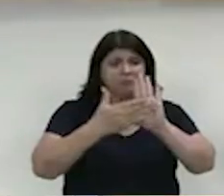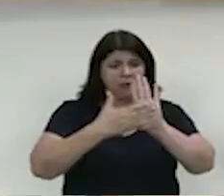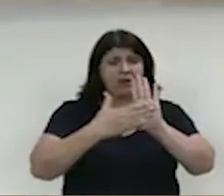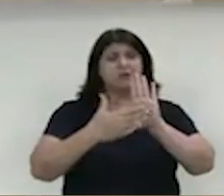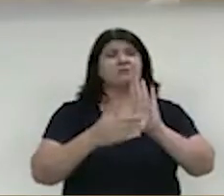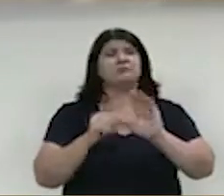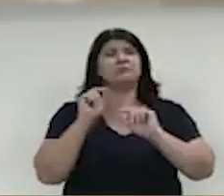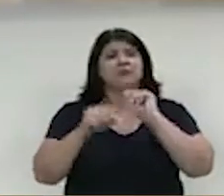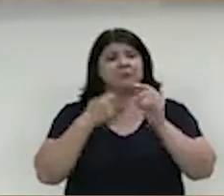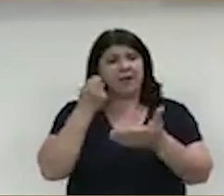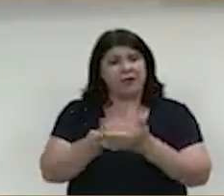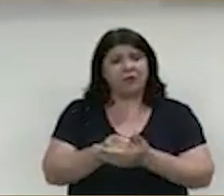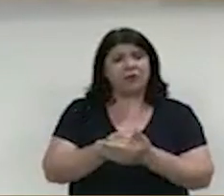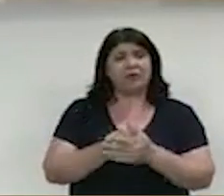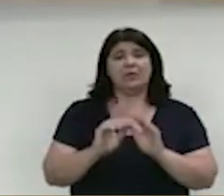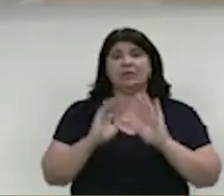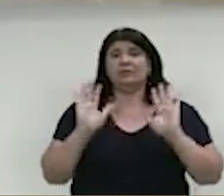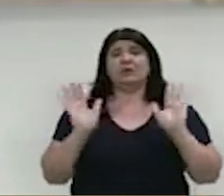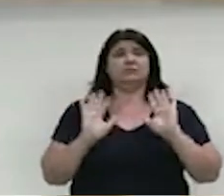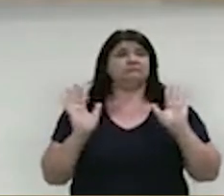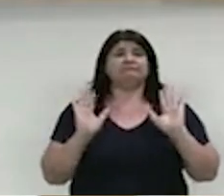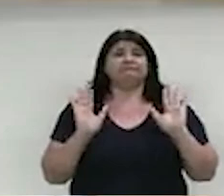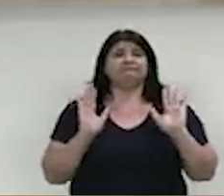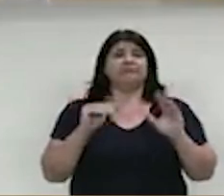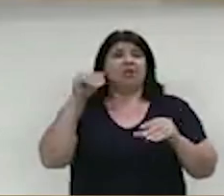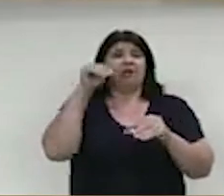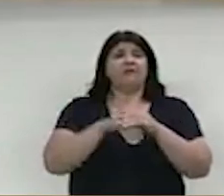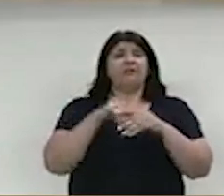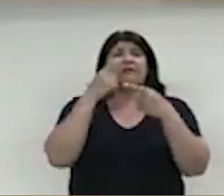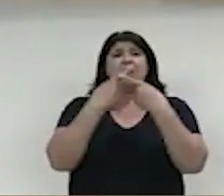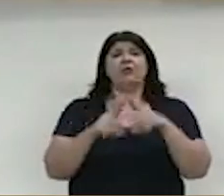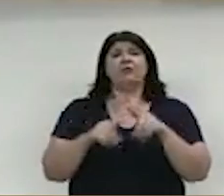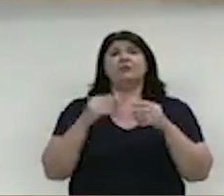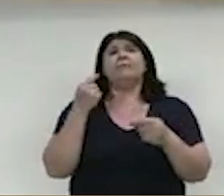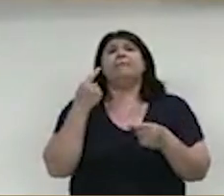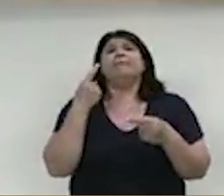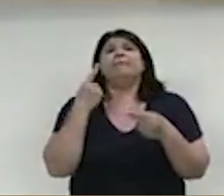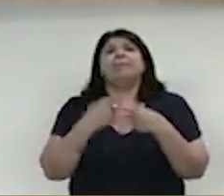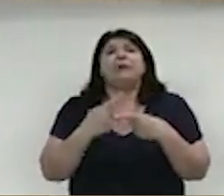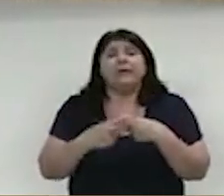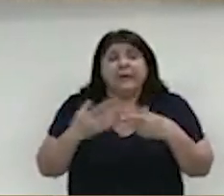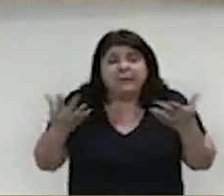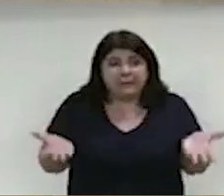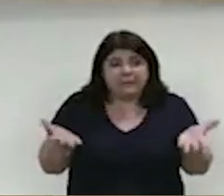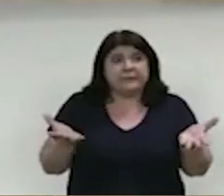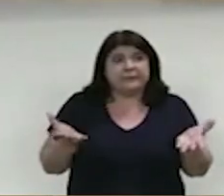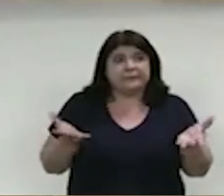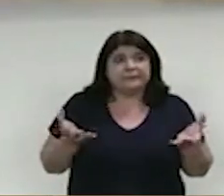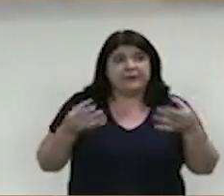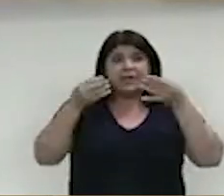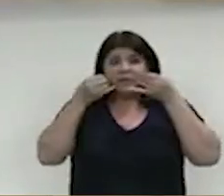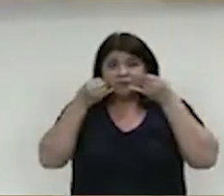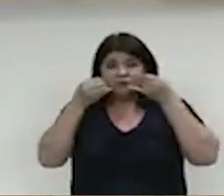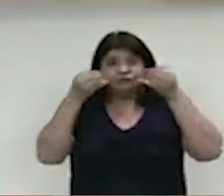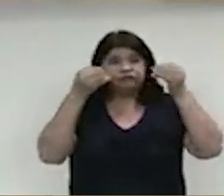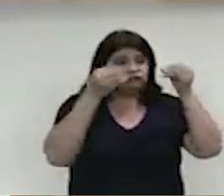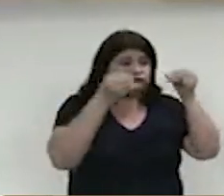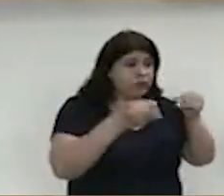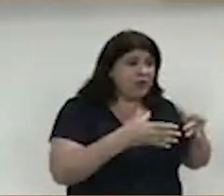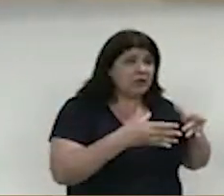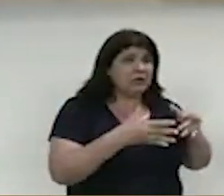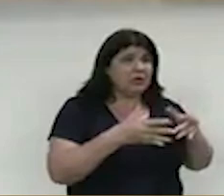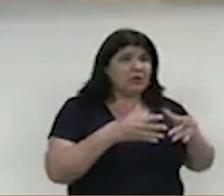não tem por que votar contra um requerimento se não tem nenhum problema. Pior, e aí tira até a máscara. Quando